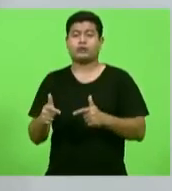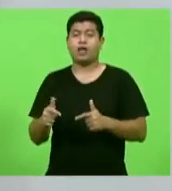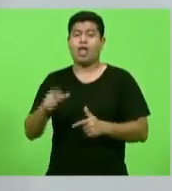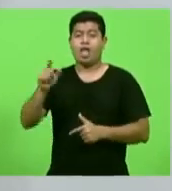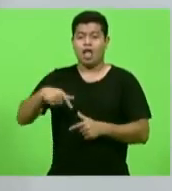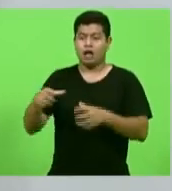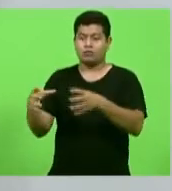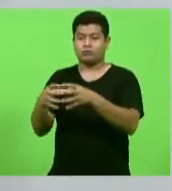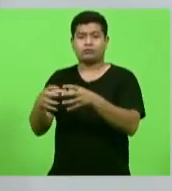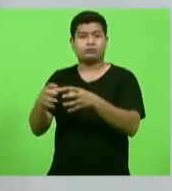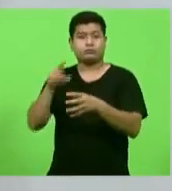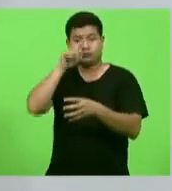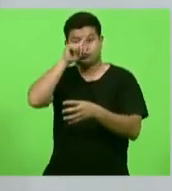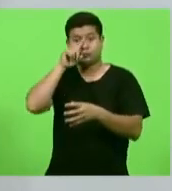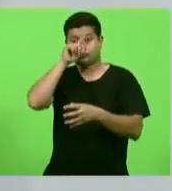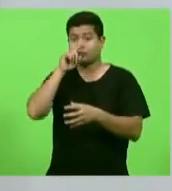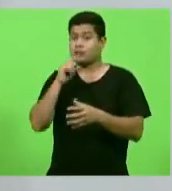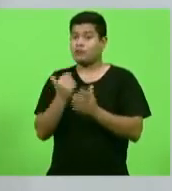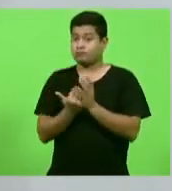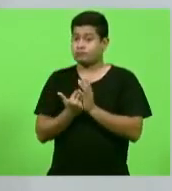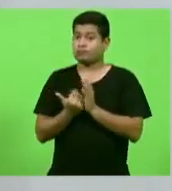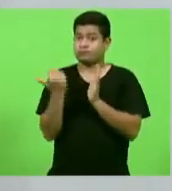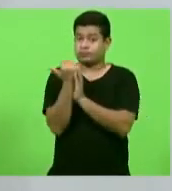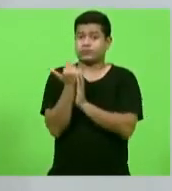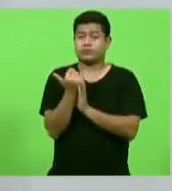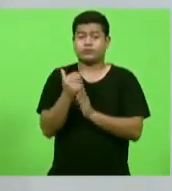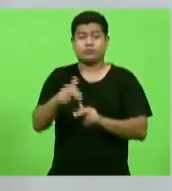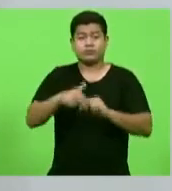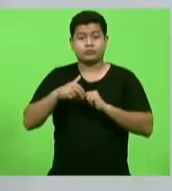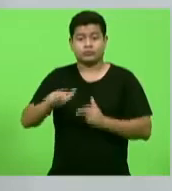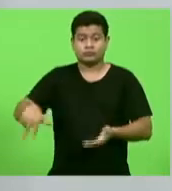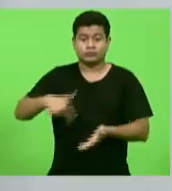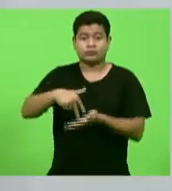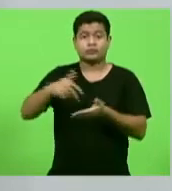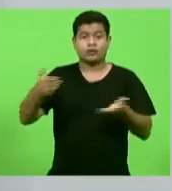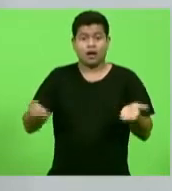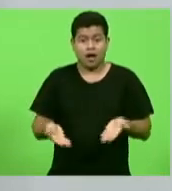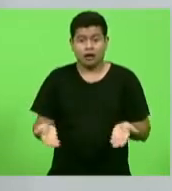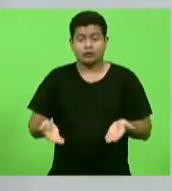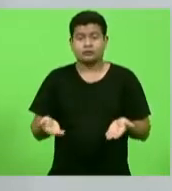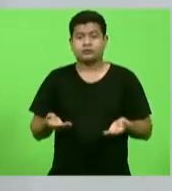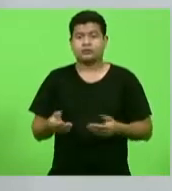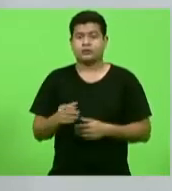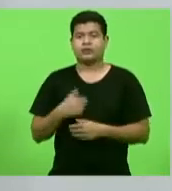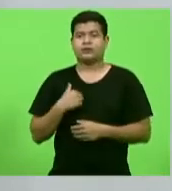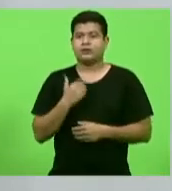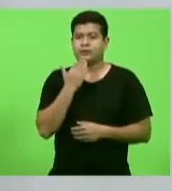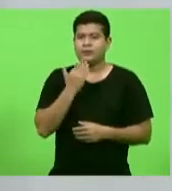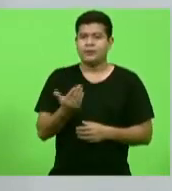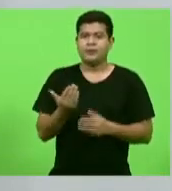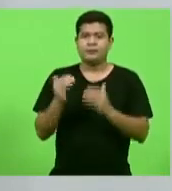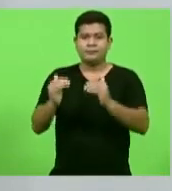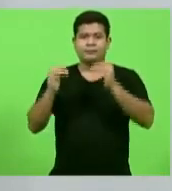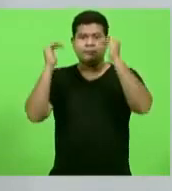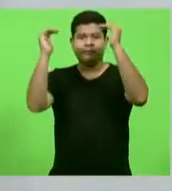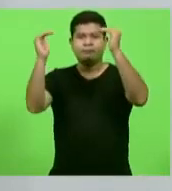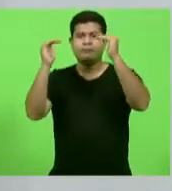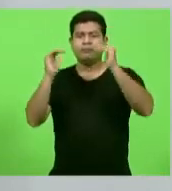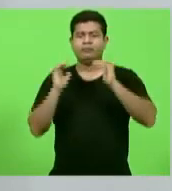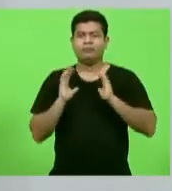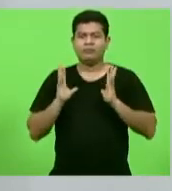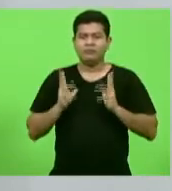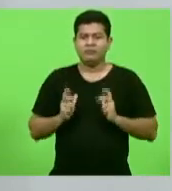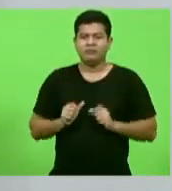de alto risco. Por isso, eu venho até aqui na tribuna para fazer um apelo às autoridades sanitárias de Santa Catarina e do Brasil